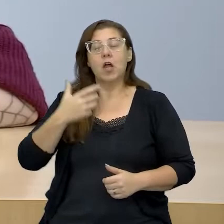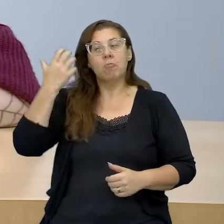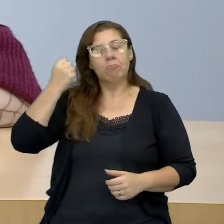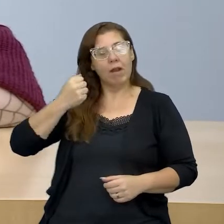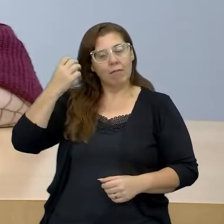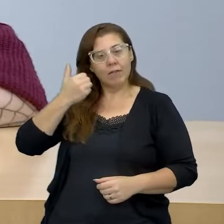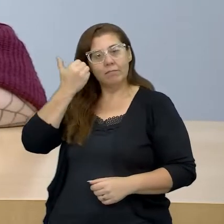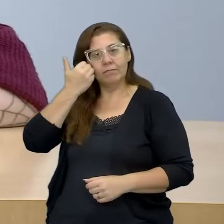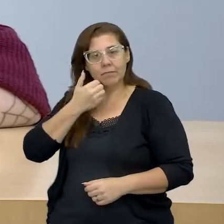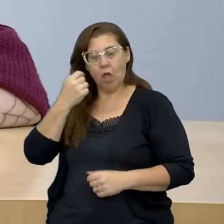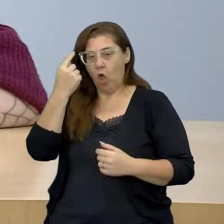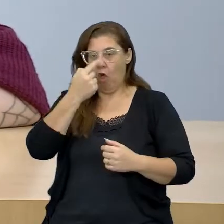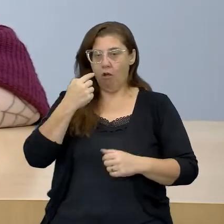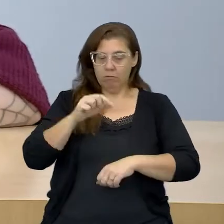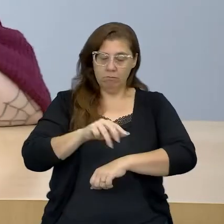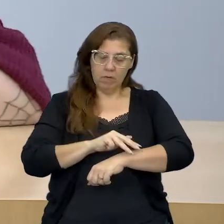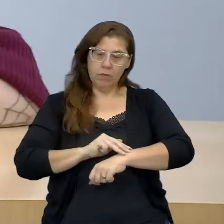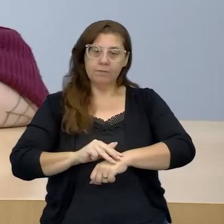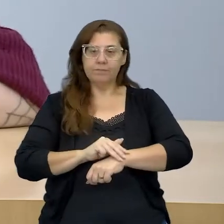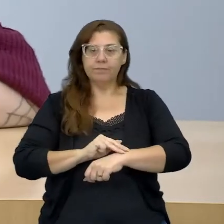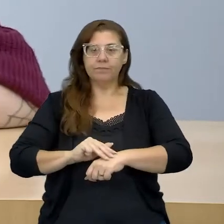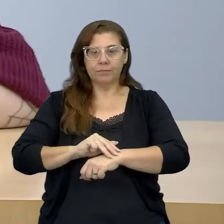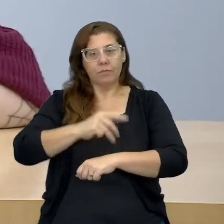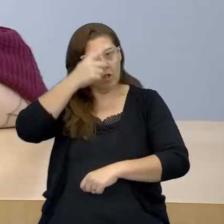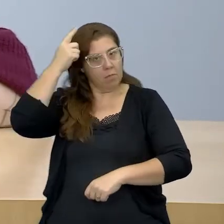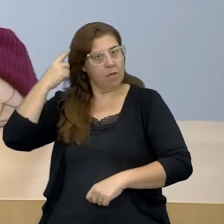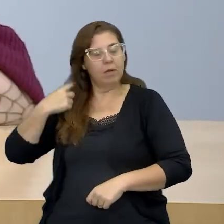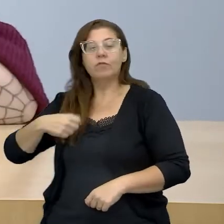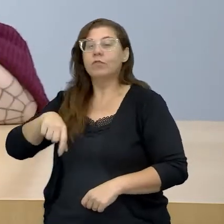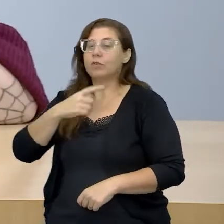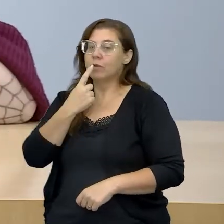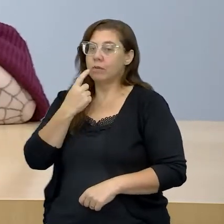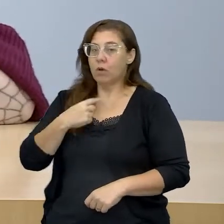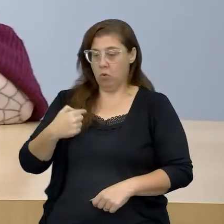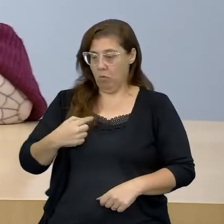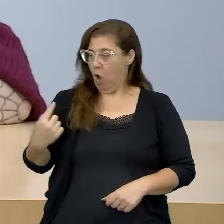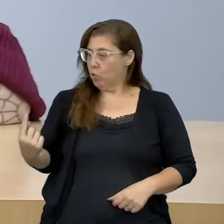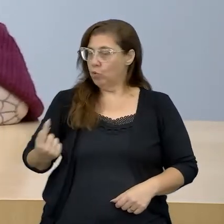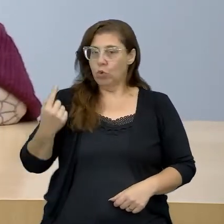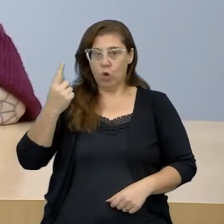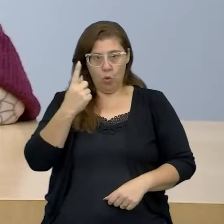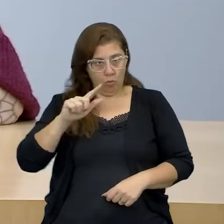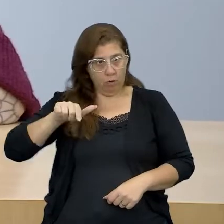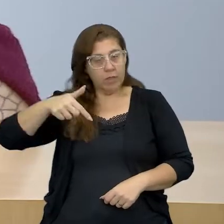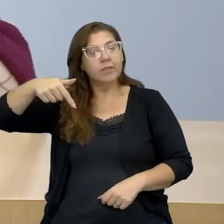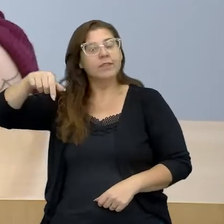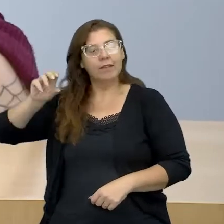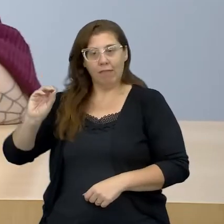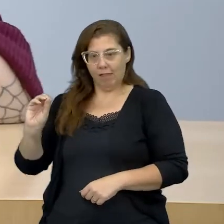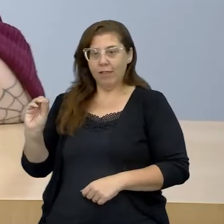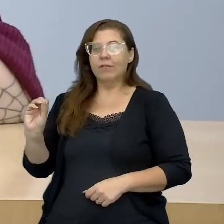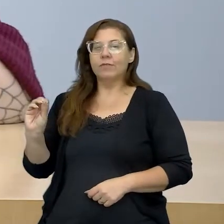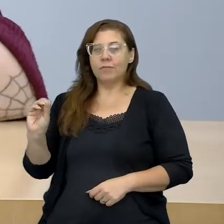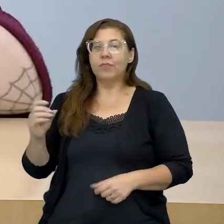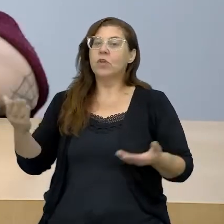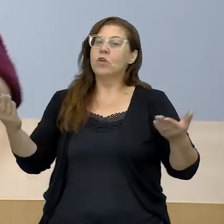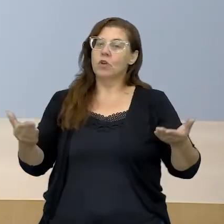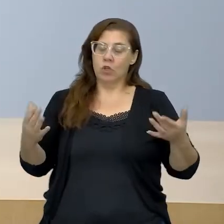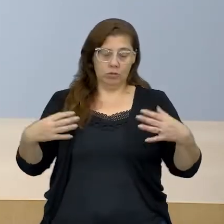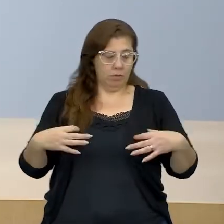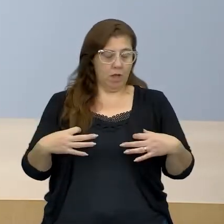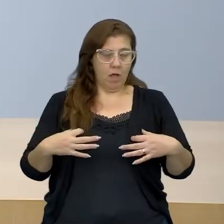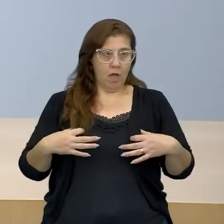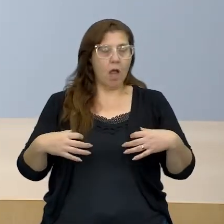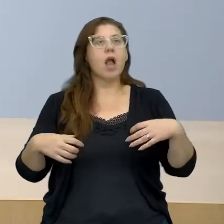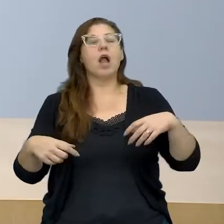branca, olhos castanhos, cabelos ruivos, eu tenho 1,70m de altura e hoje eu estou vestindo